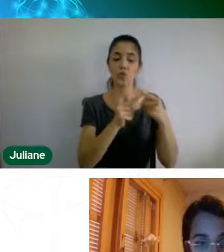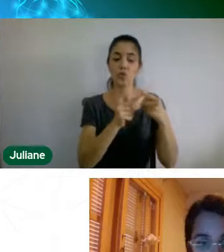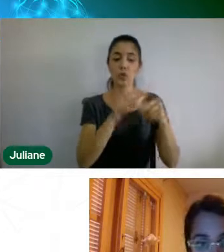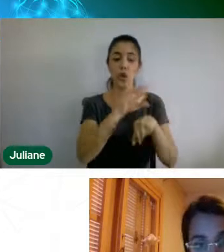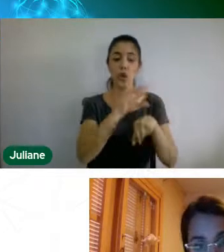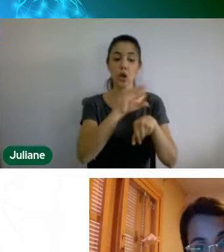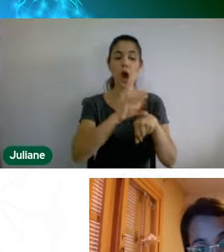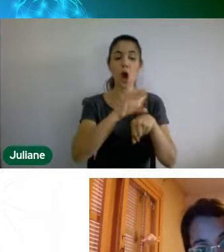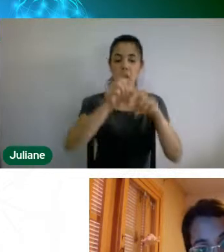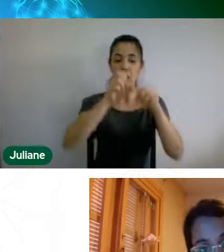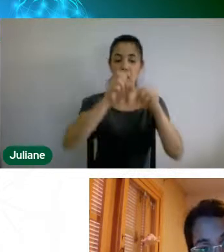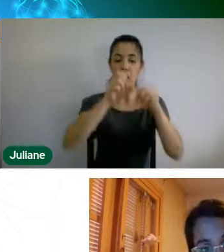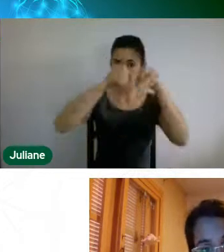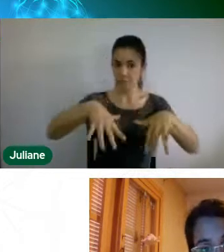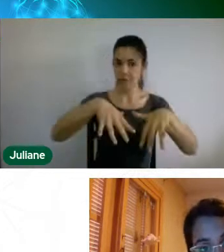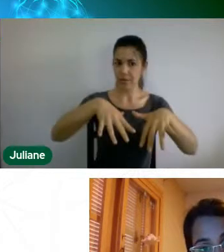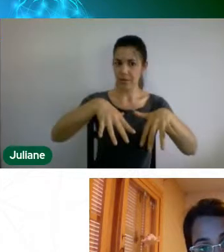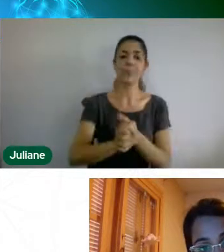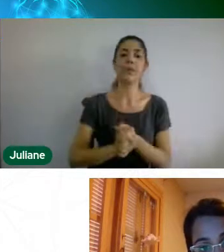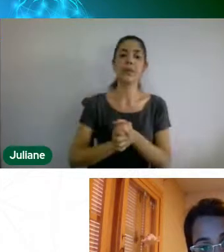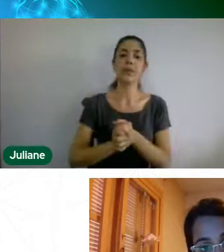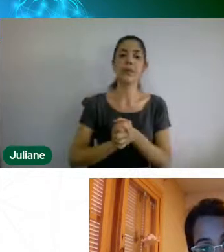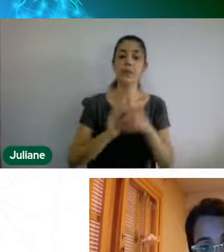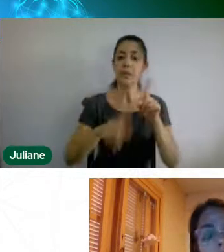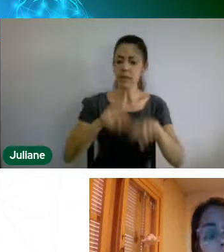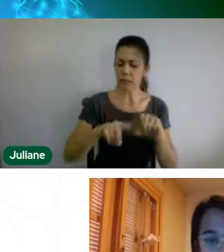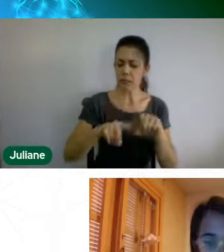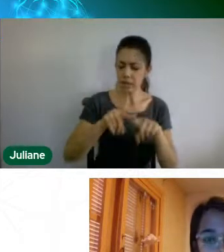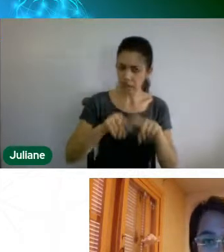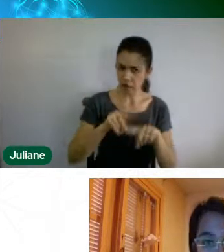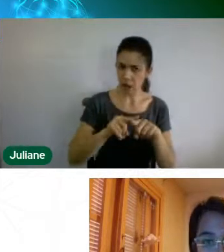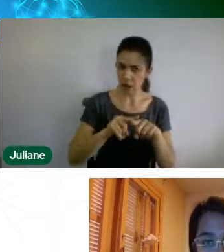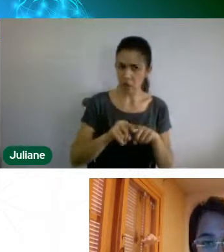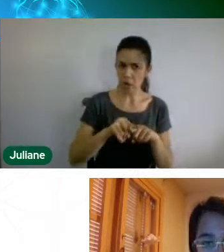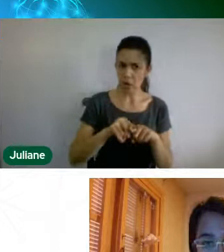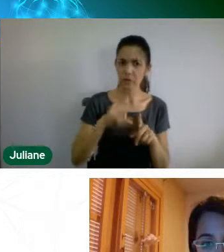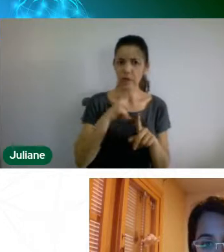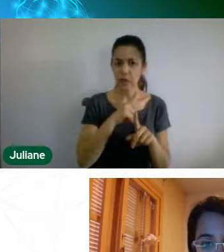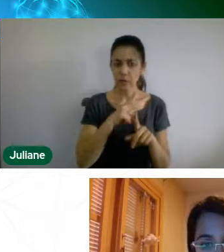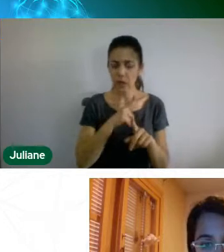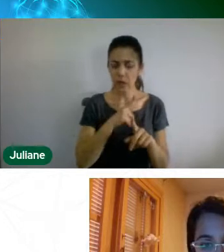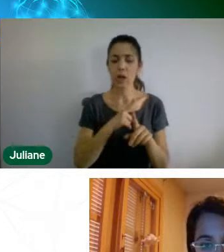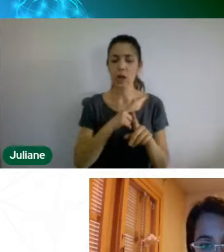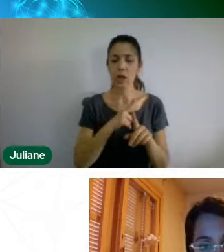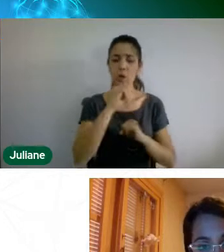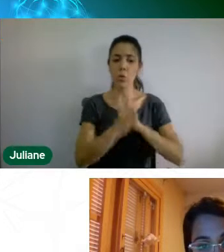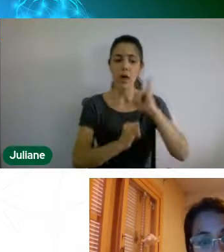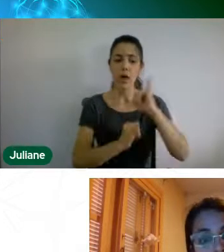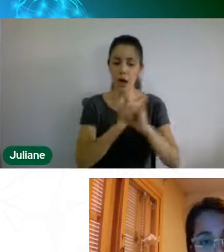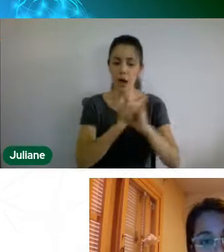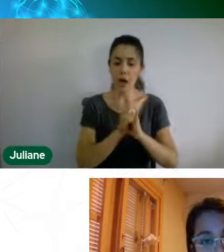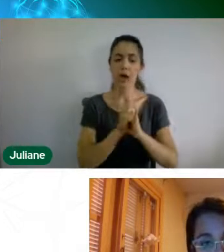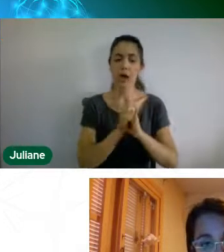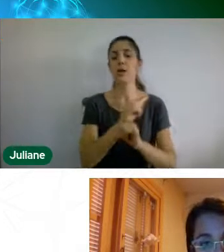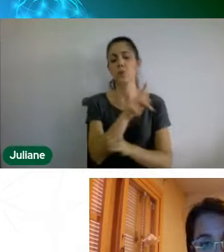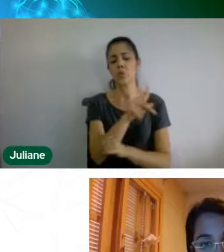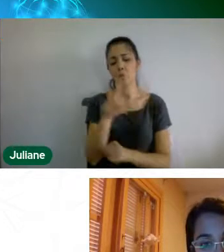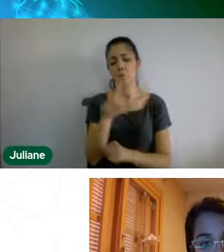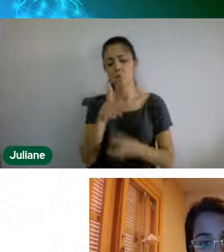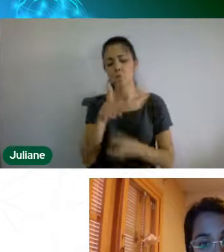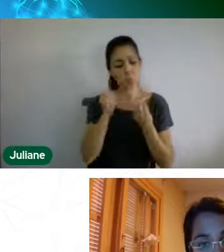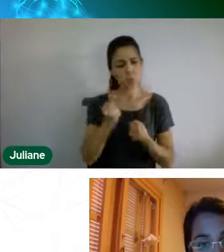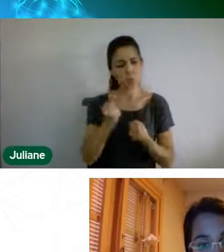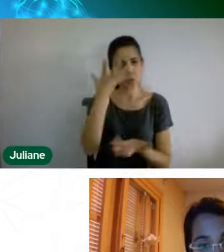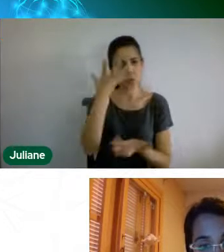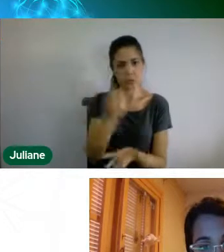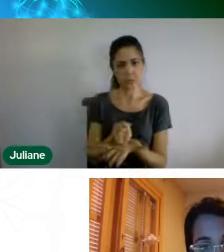online para os professores baixarem esse material com algumas orientações, algumas situações de